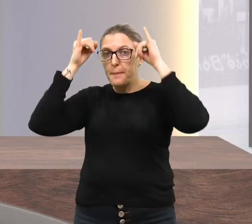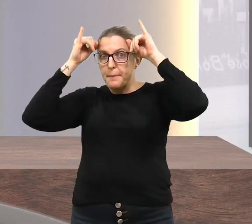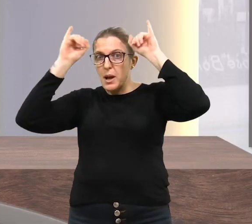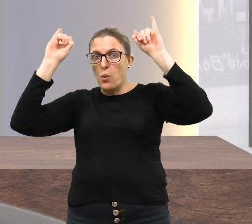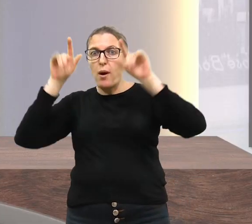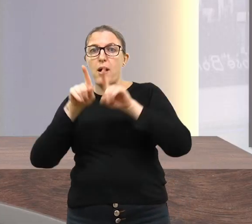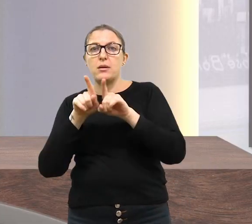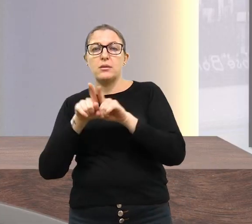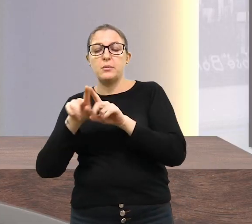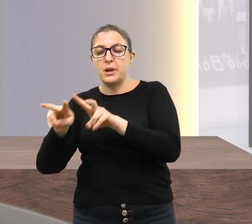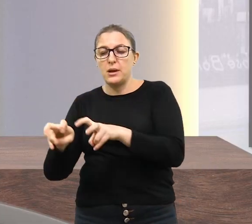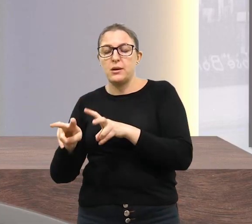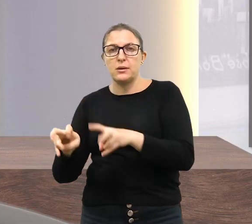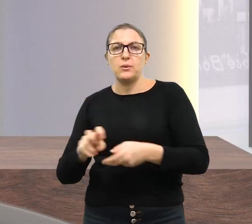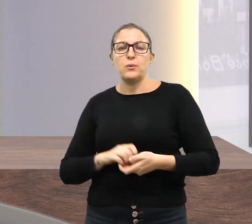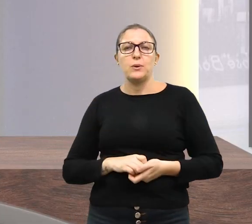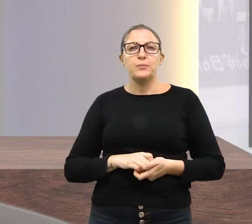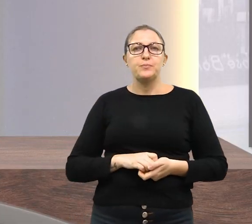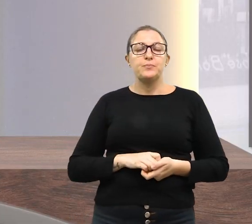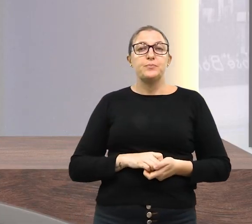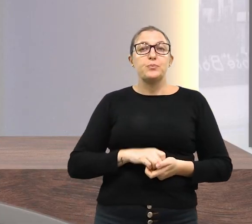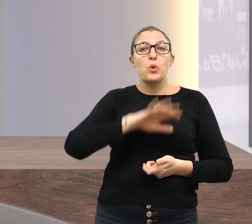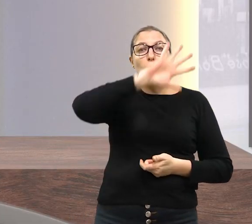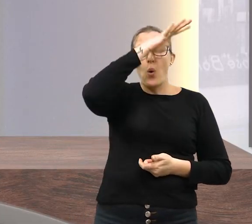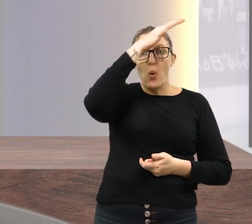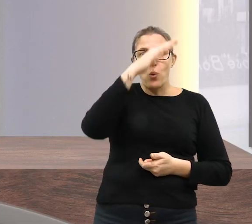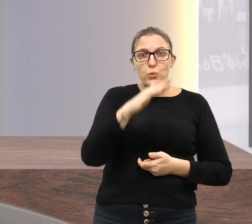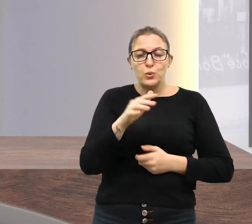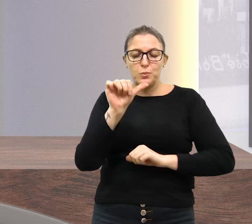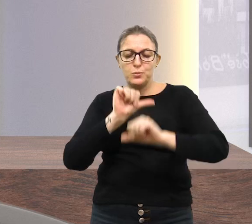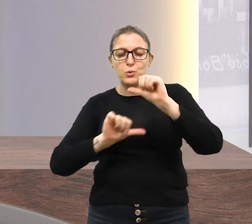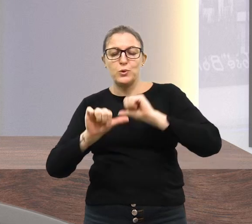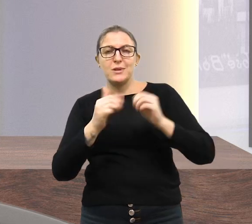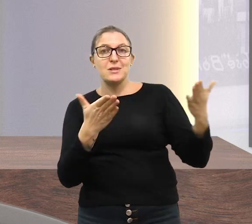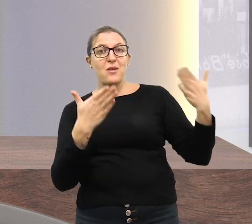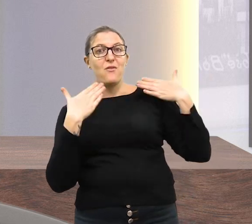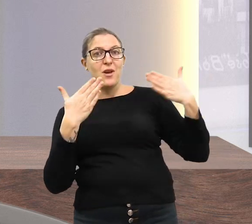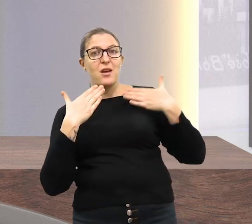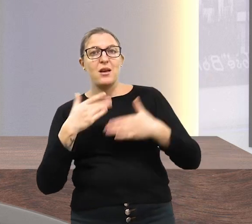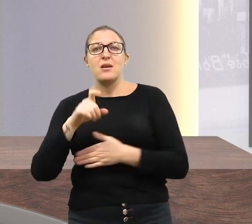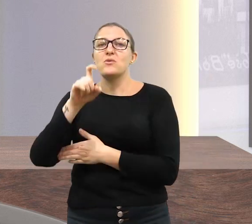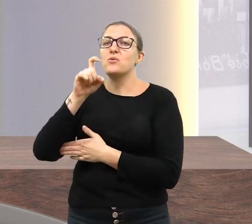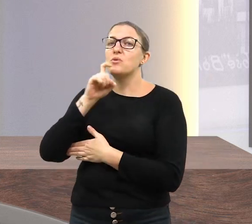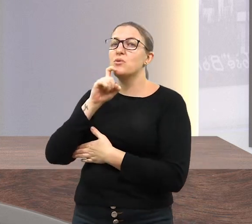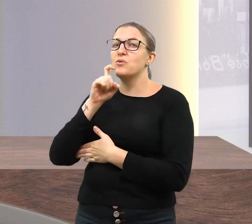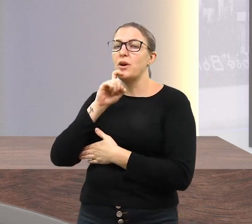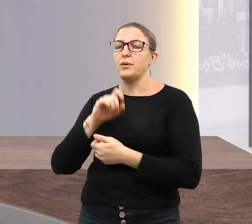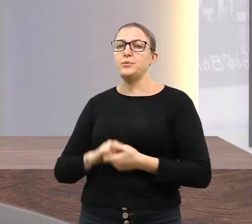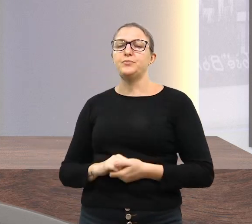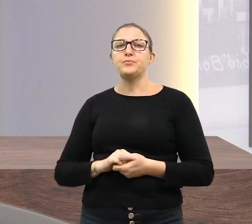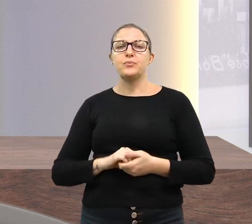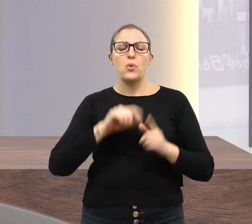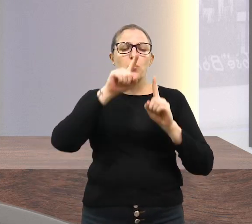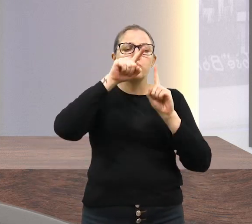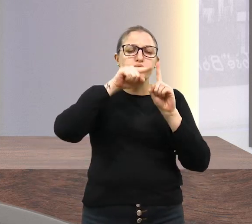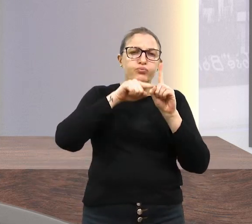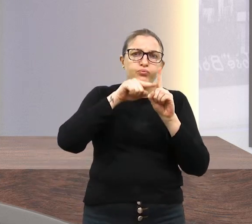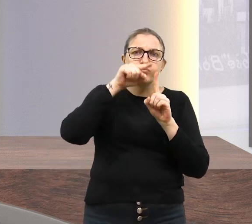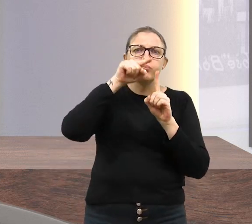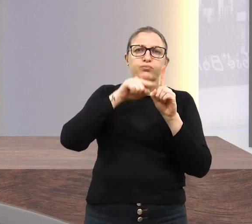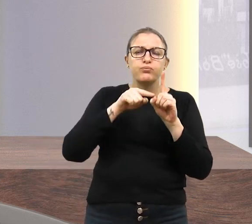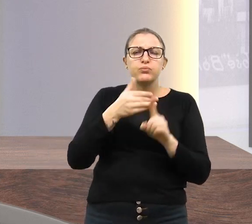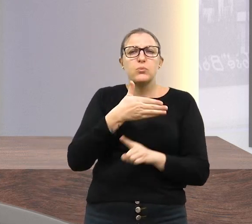outono é a transição entre o verão e o inverno. Além das temperaturas serem mais amenas, normalmente é a